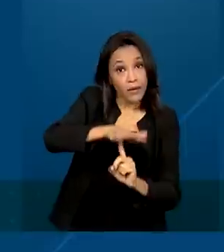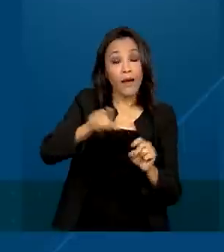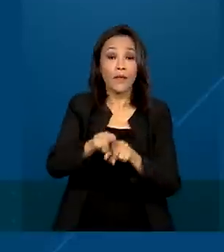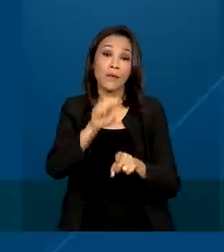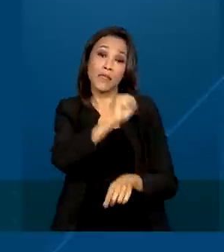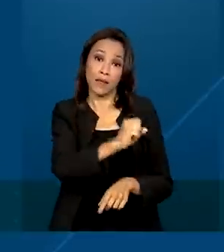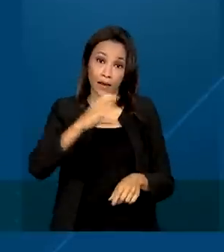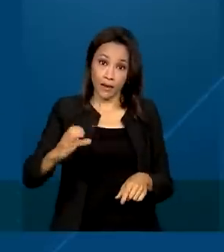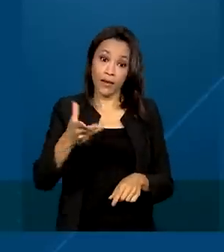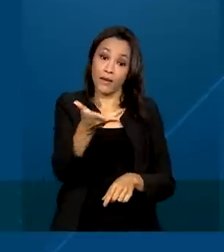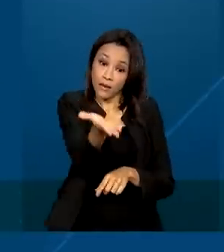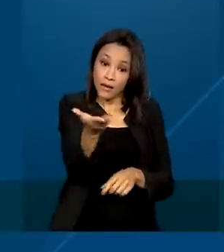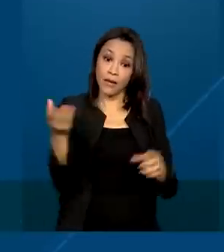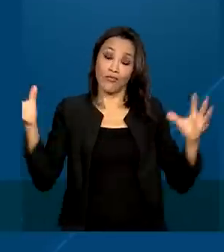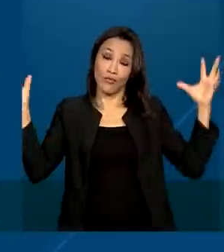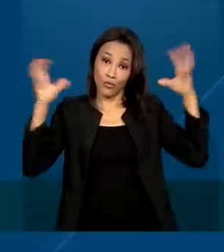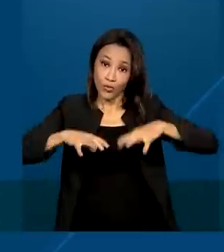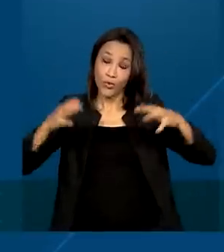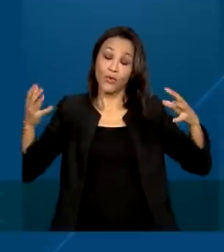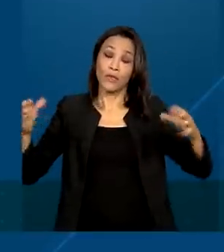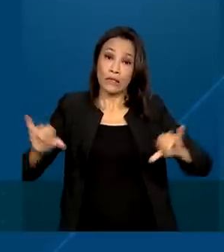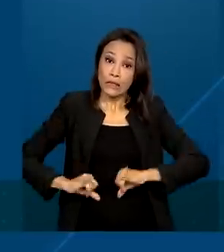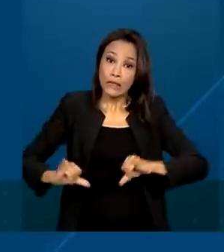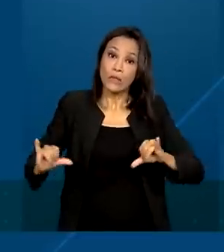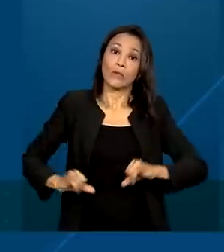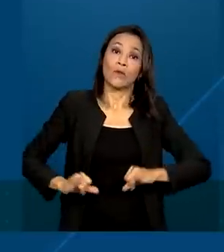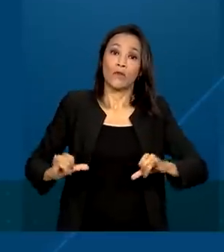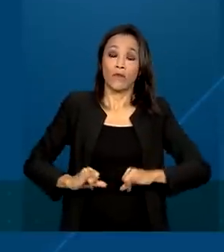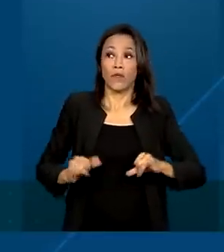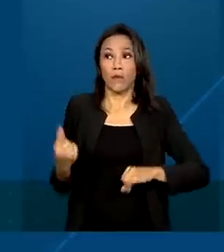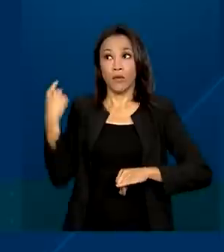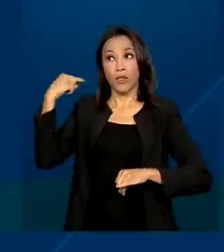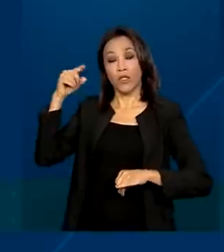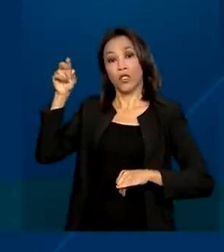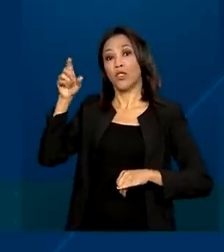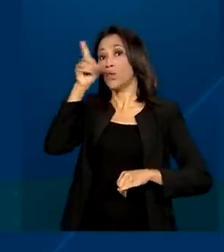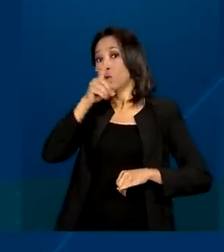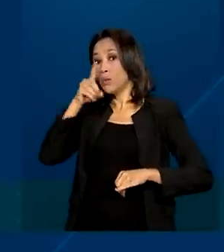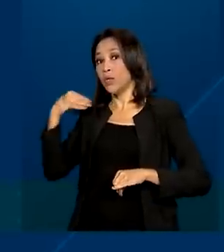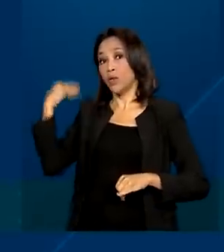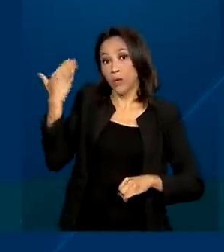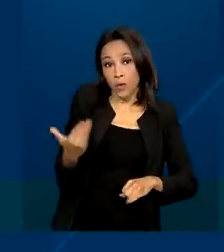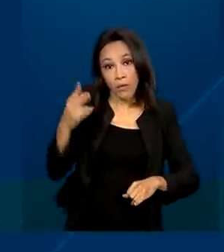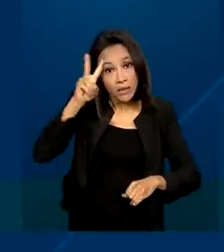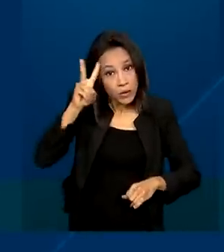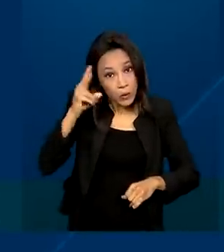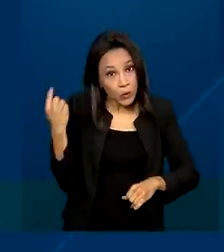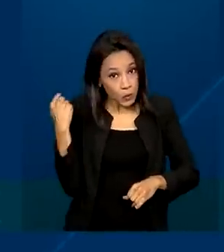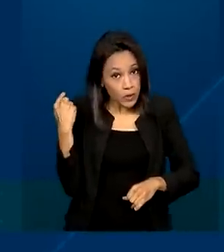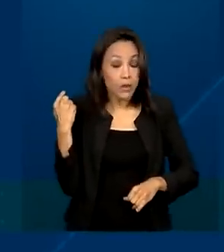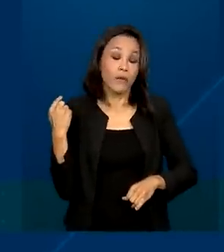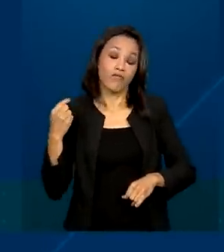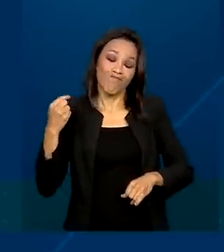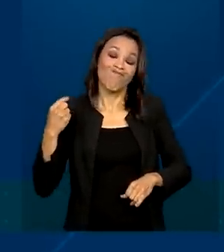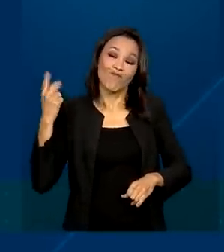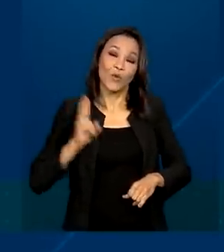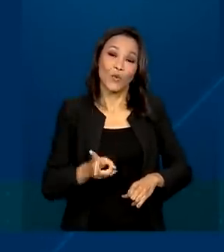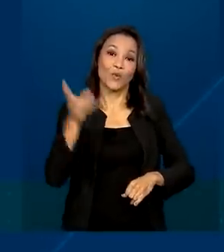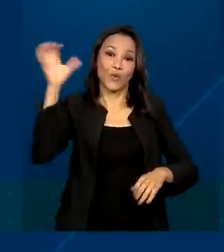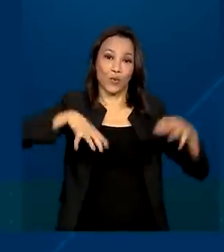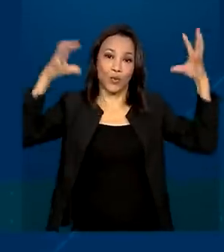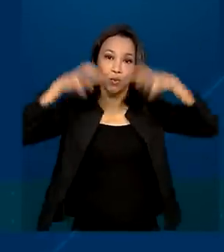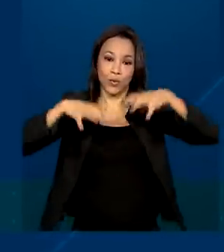vem sofrendo com os temporais. A gente lembra que de domingo para segunda-feira voltou a chover forte em algumas regiões do estado, o provocou